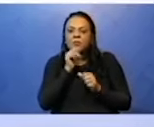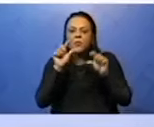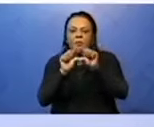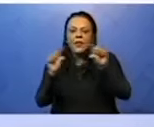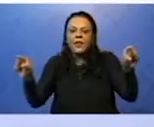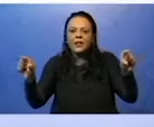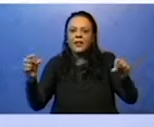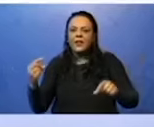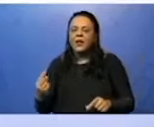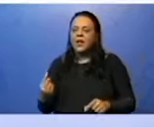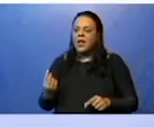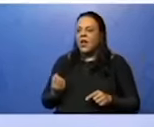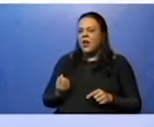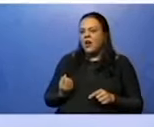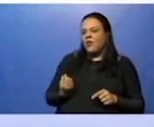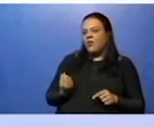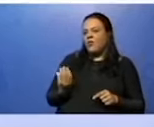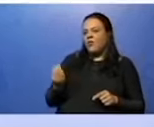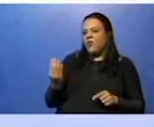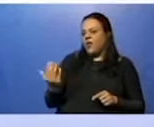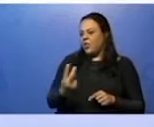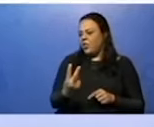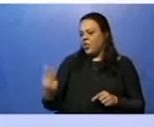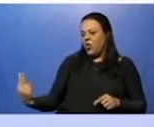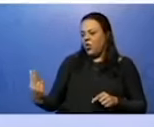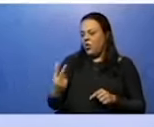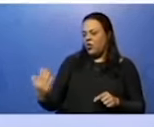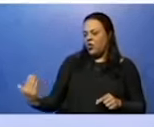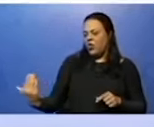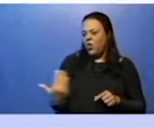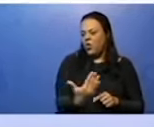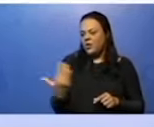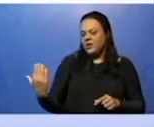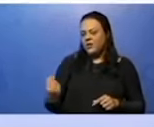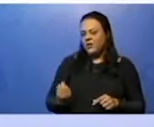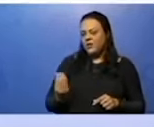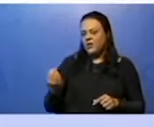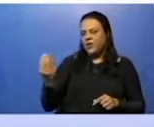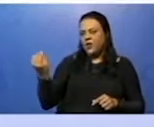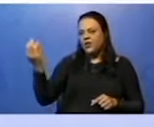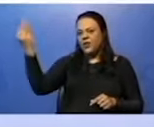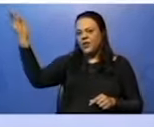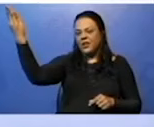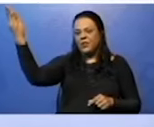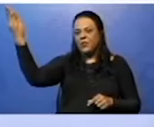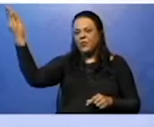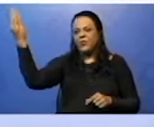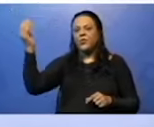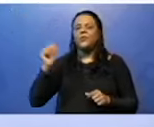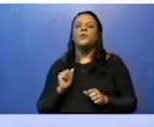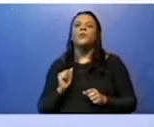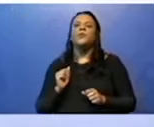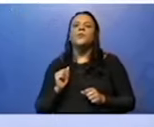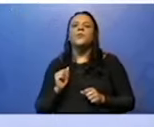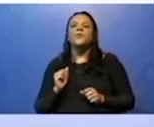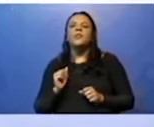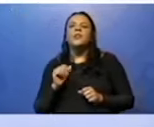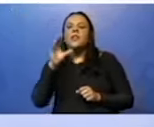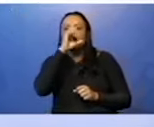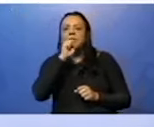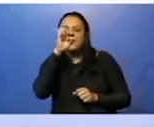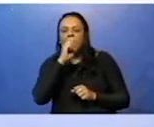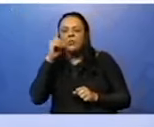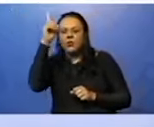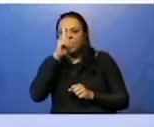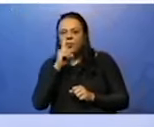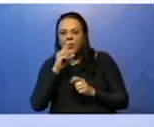final de semana. Esse mos, quem viajaremos? Nós. É a desinência do verbo. É o